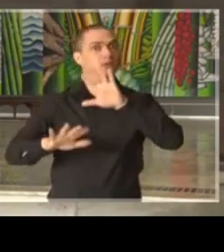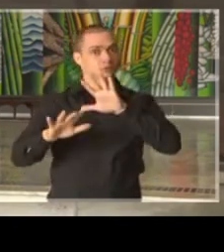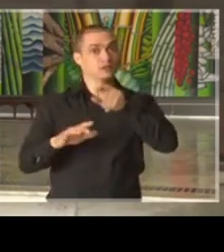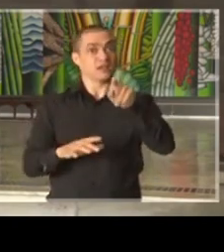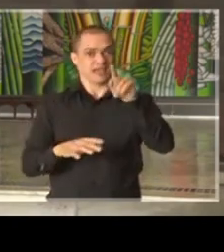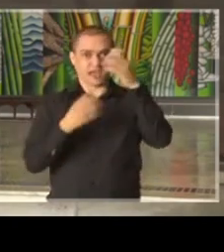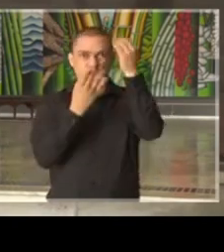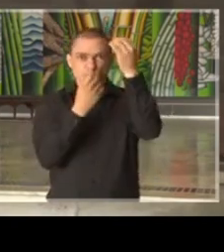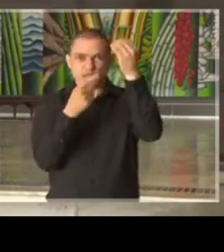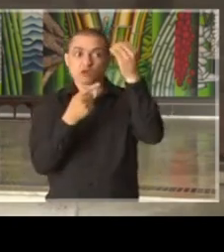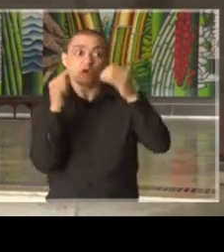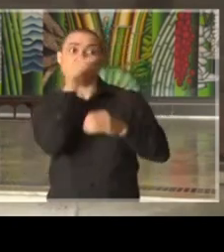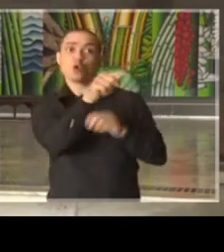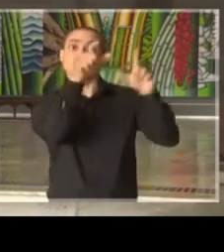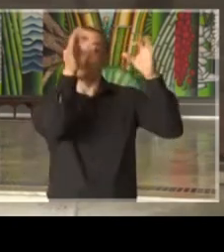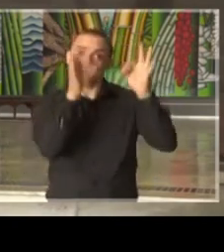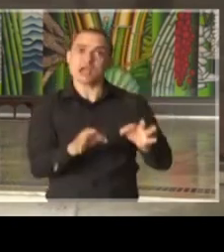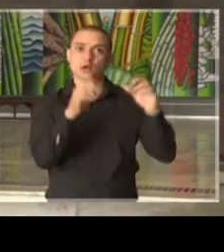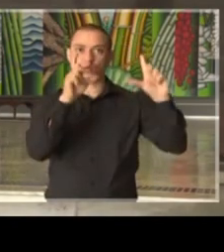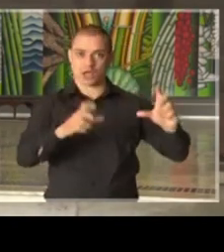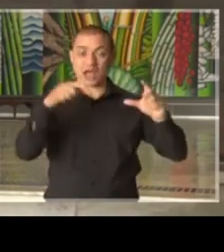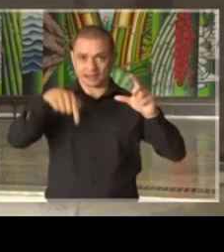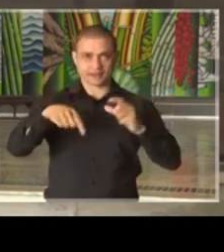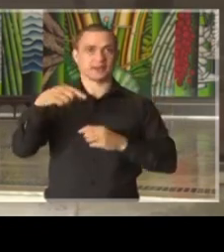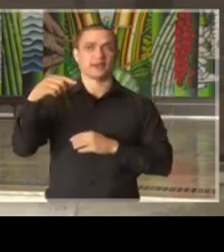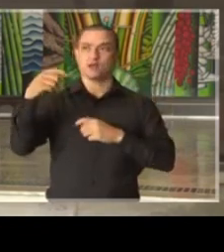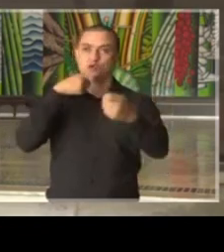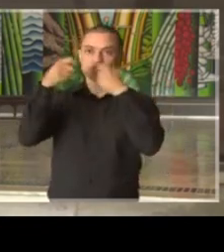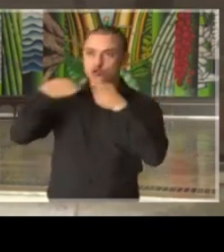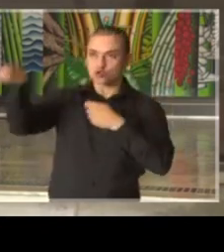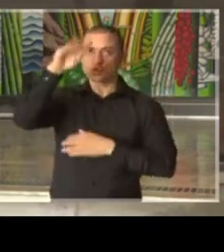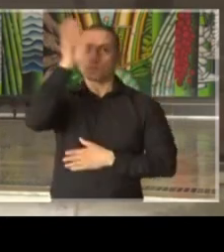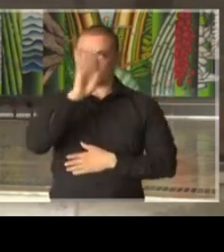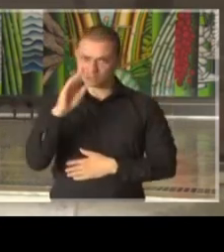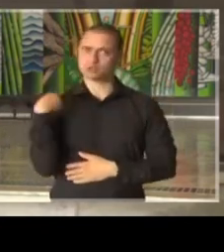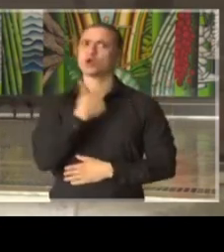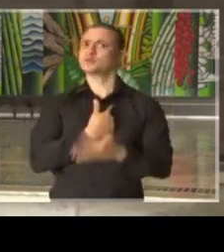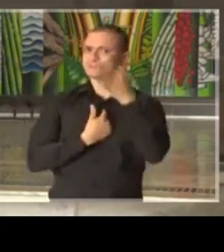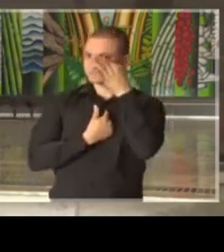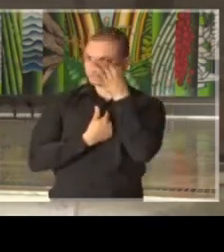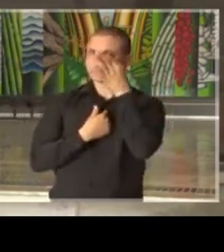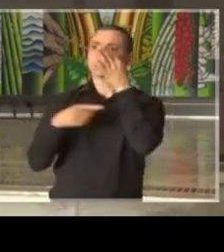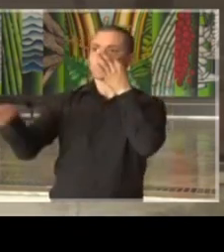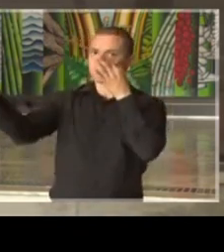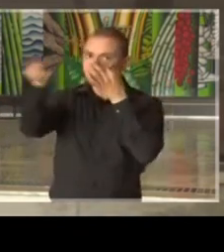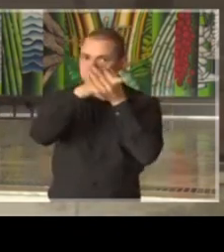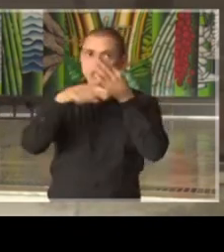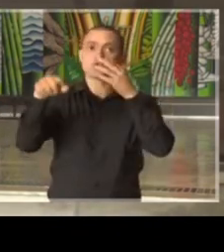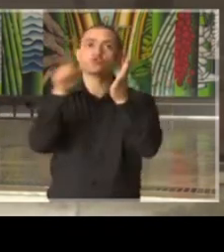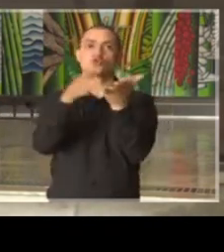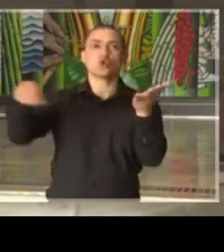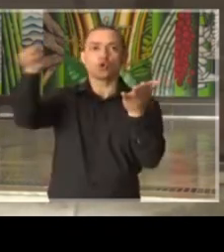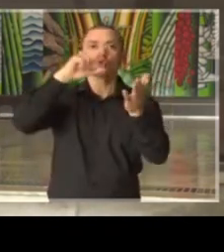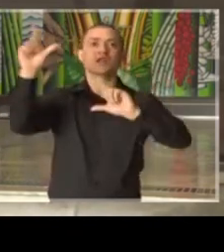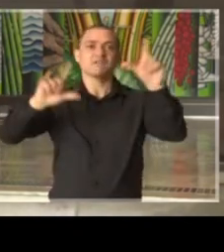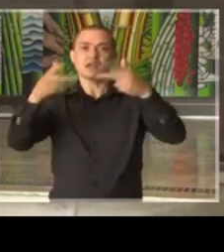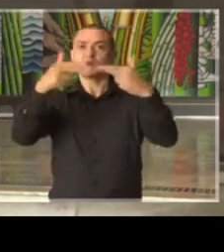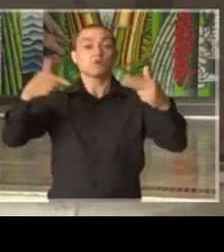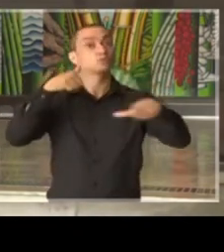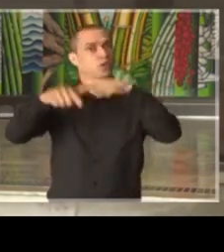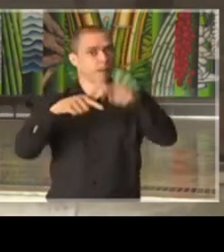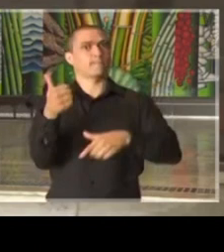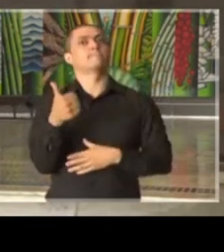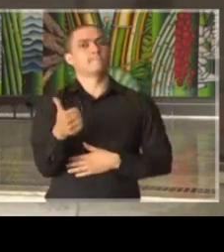nos meios de comunicação. A imprensa brasileira, Bruno Covas e eu, somos testemunhas do bom trabalho que a imprensa tem feito